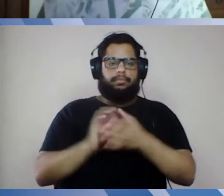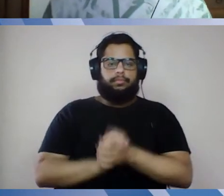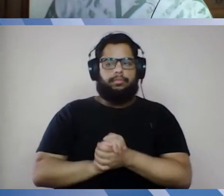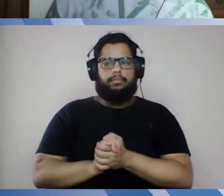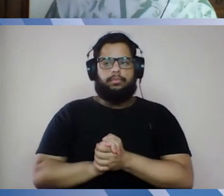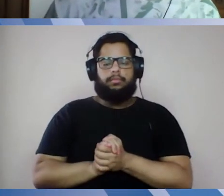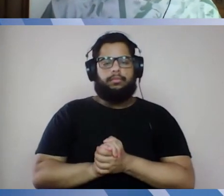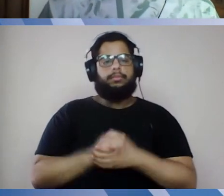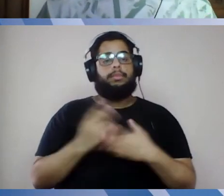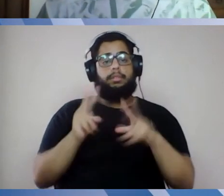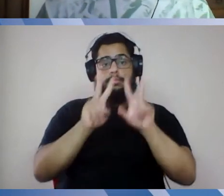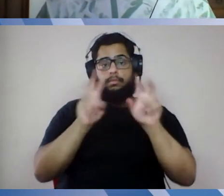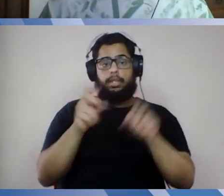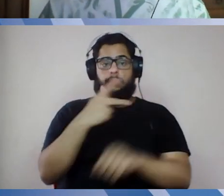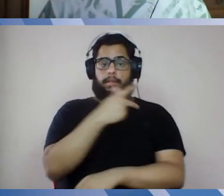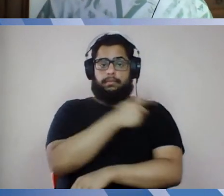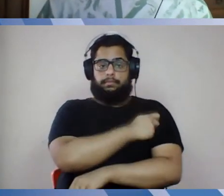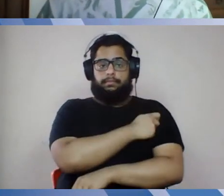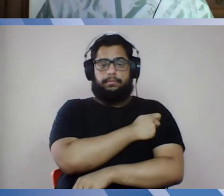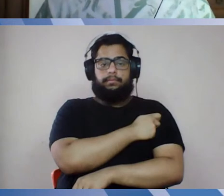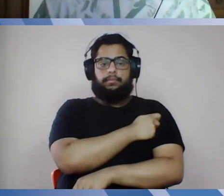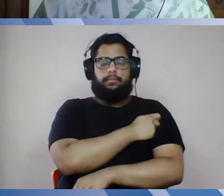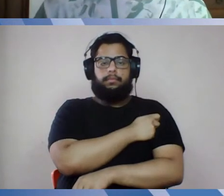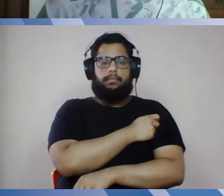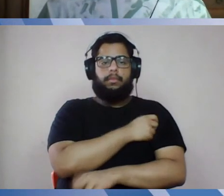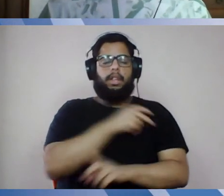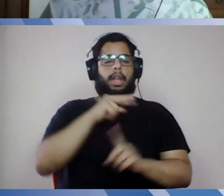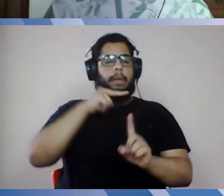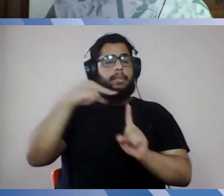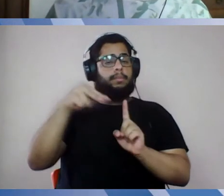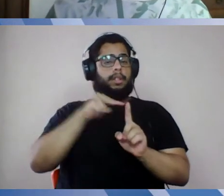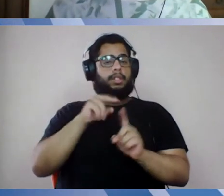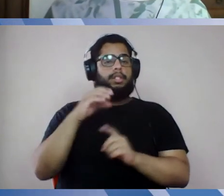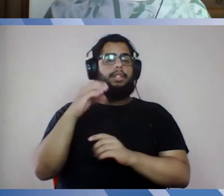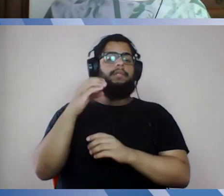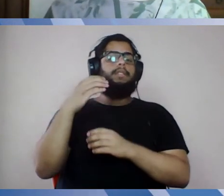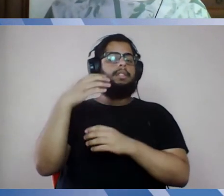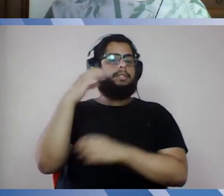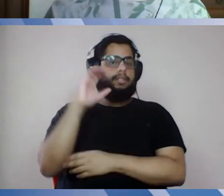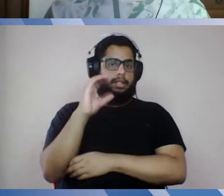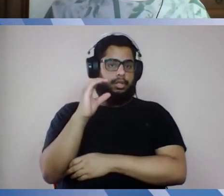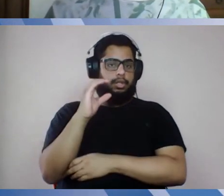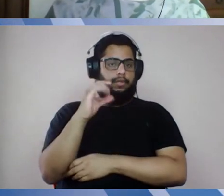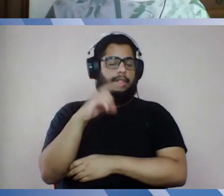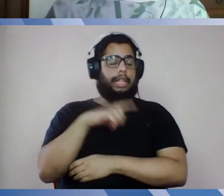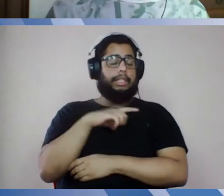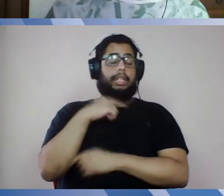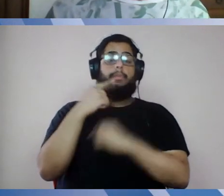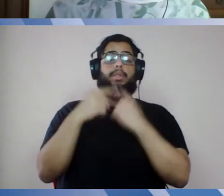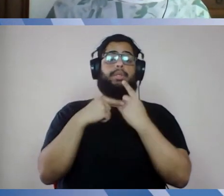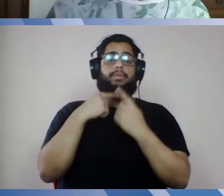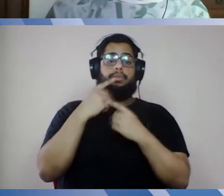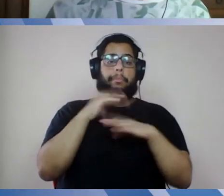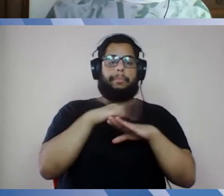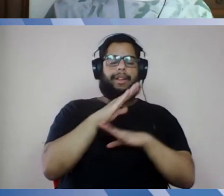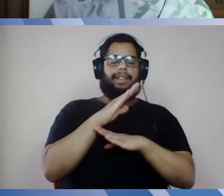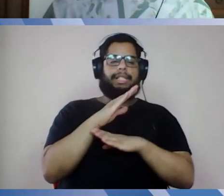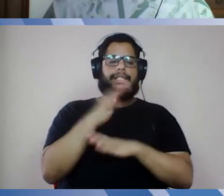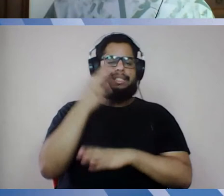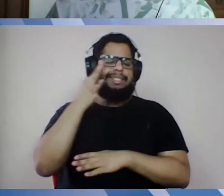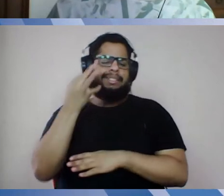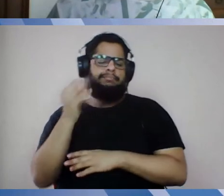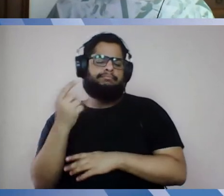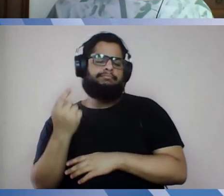à questão da vacina, do ponto de vista científico, hoje nós temos muito mais dúvidas do que certezas a respeito da vacina.